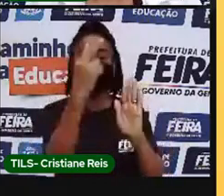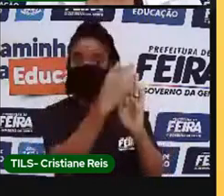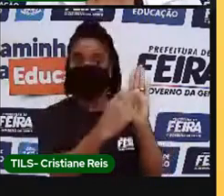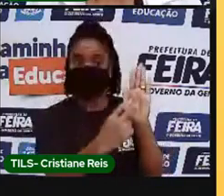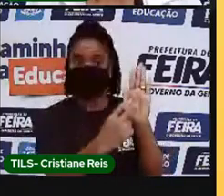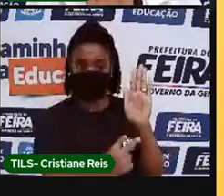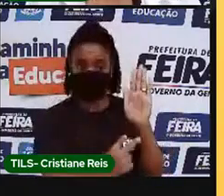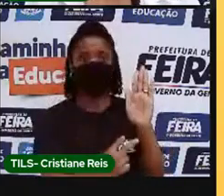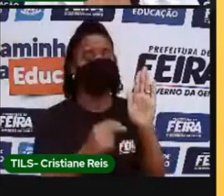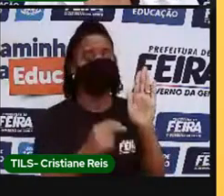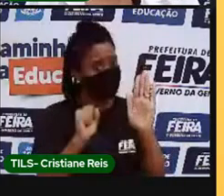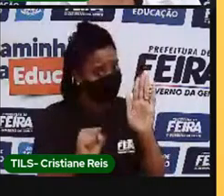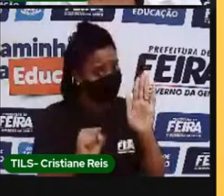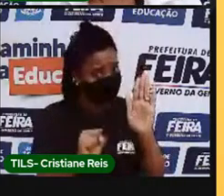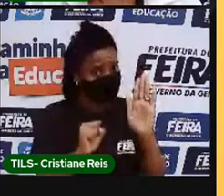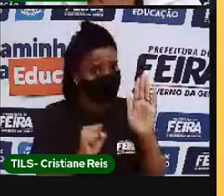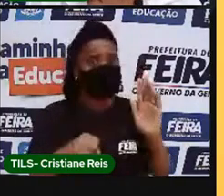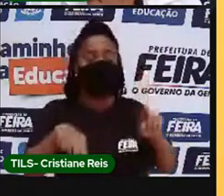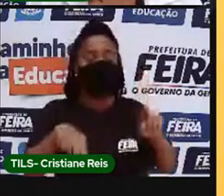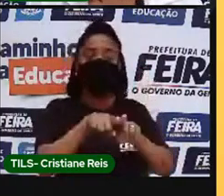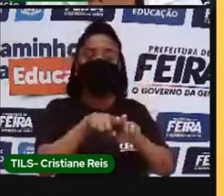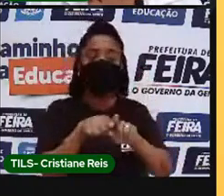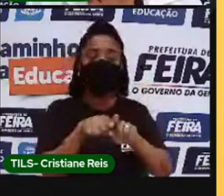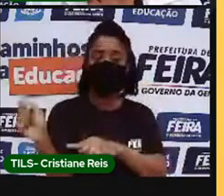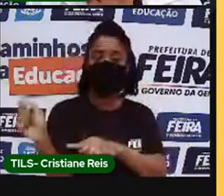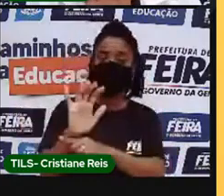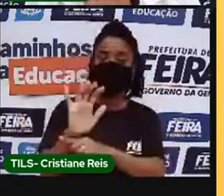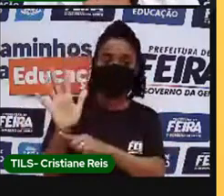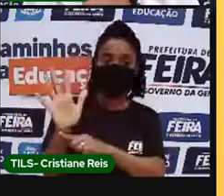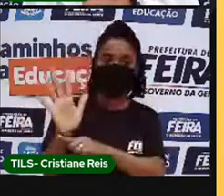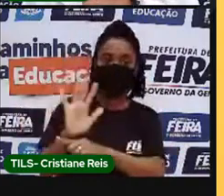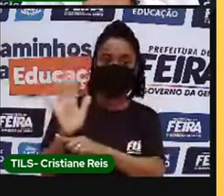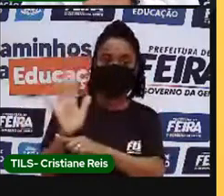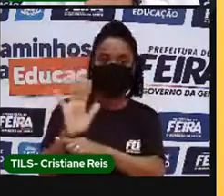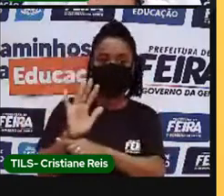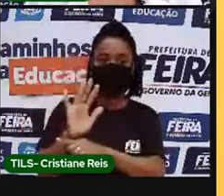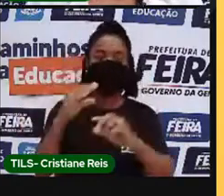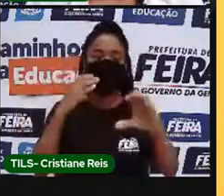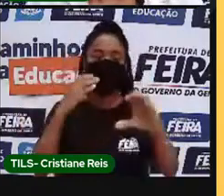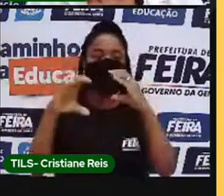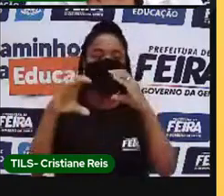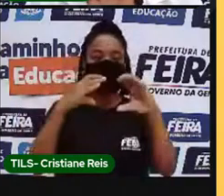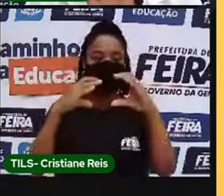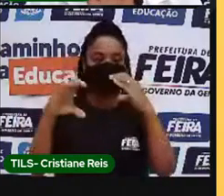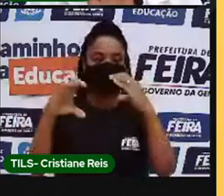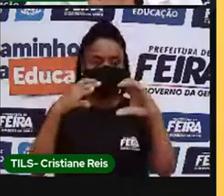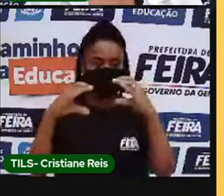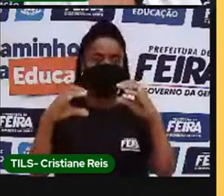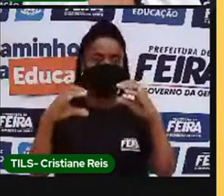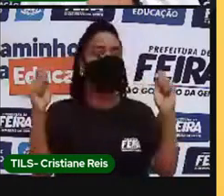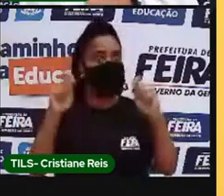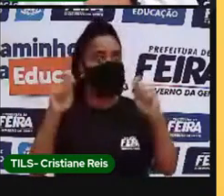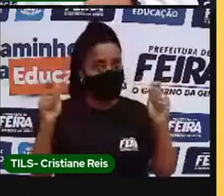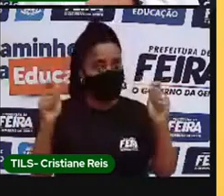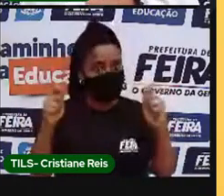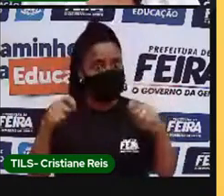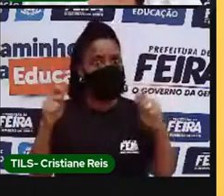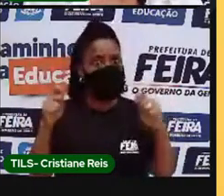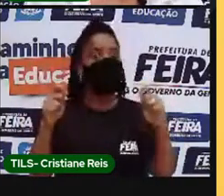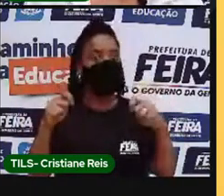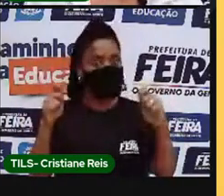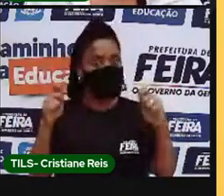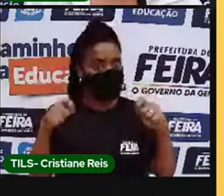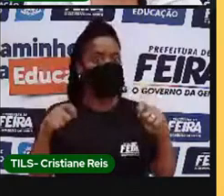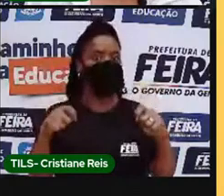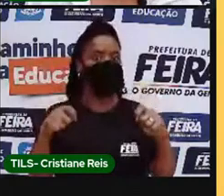se for possível, acessar o videoclipe, que também está no